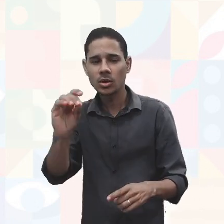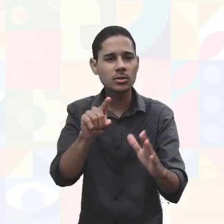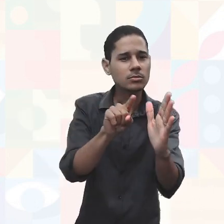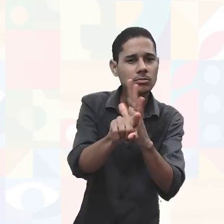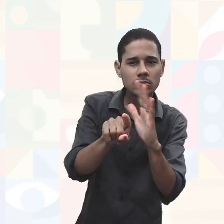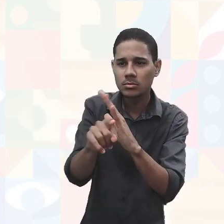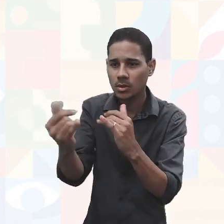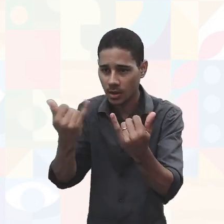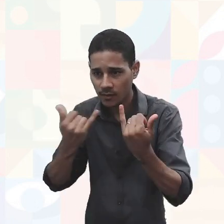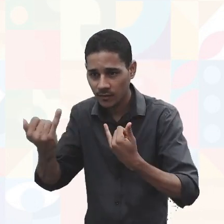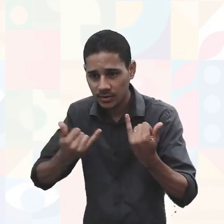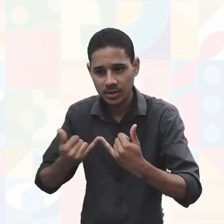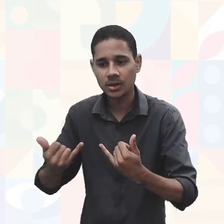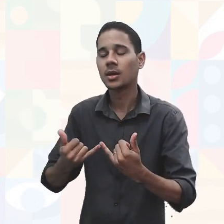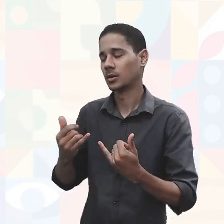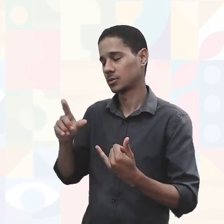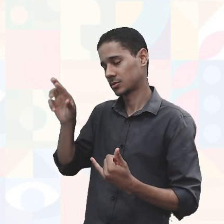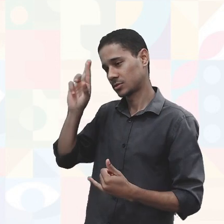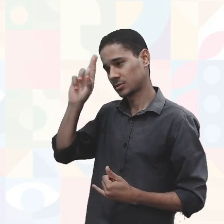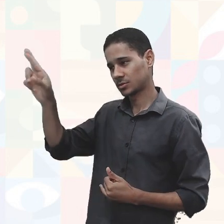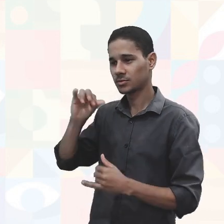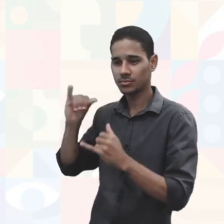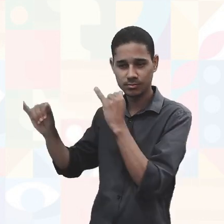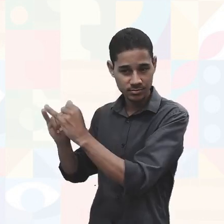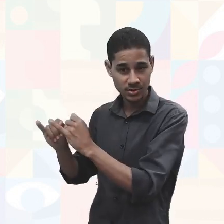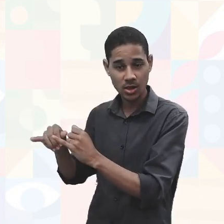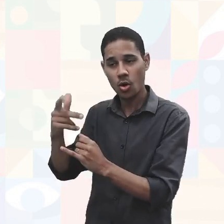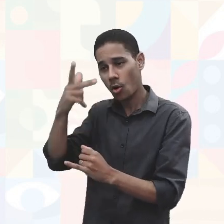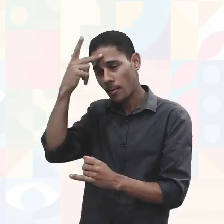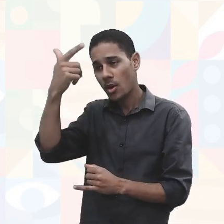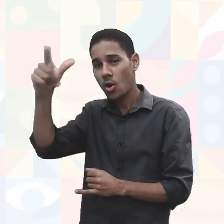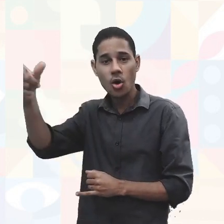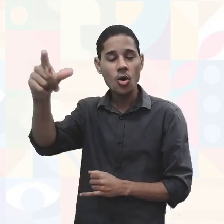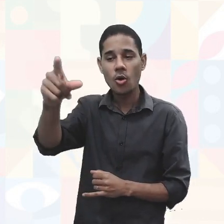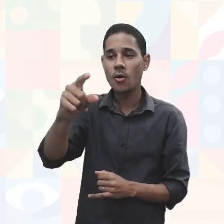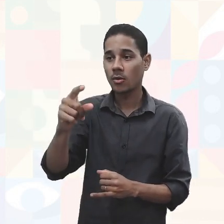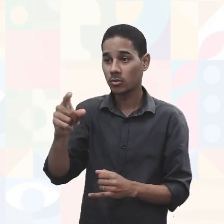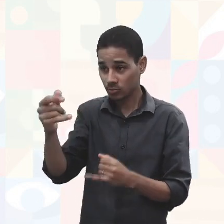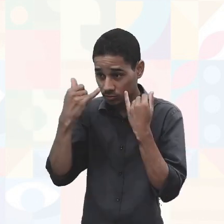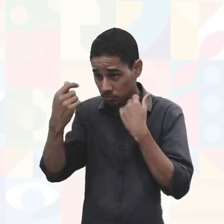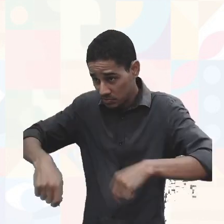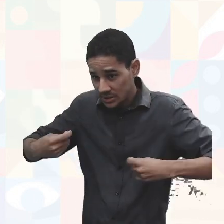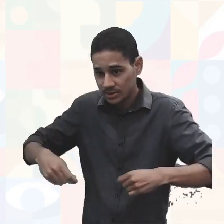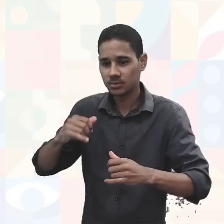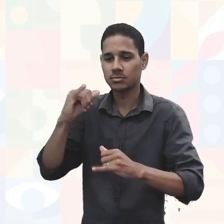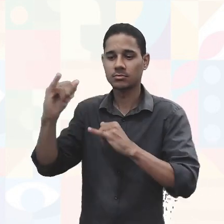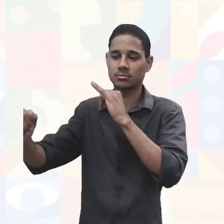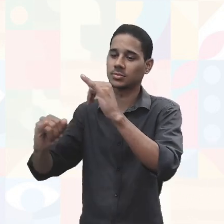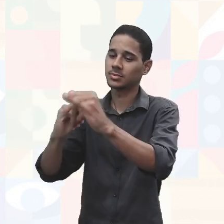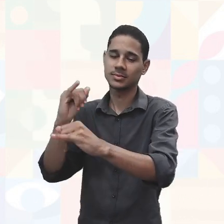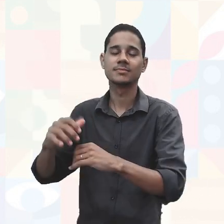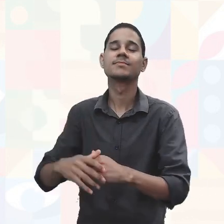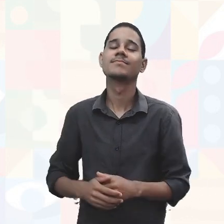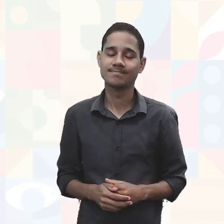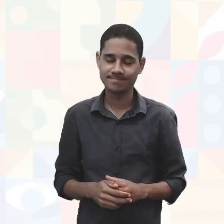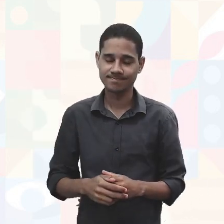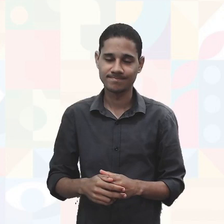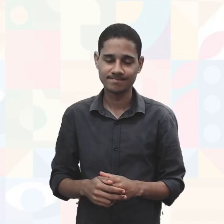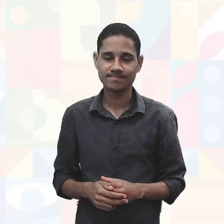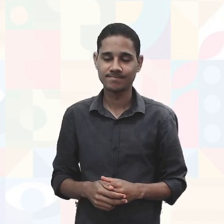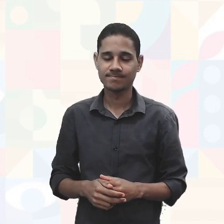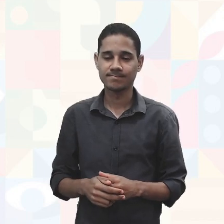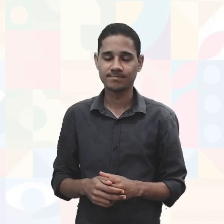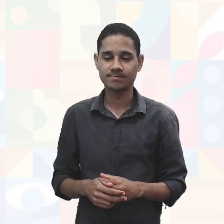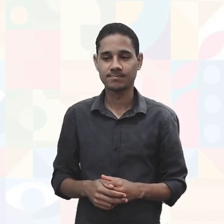para passar para o gestor ou para outras pessoas que precisam de alguma informação pertinente naquela hora, na